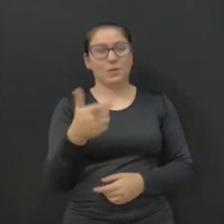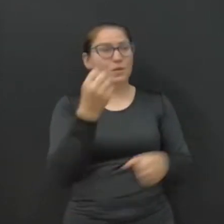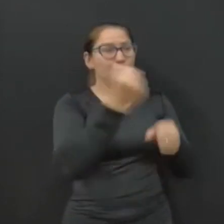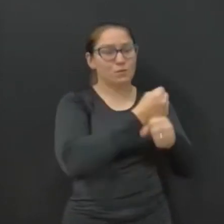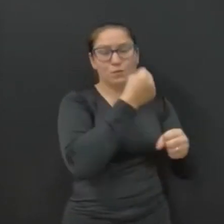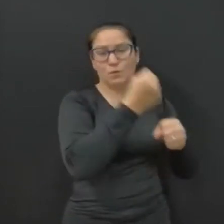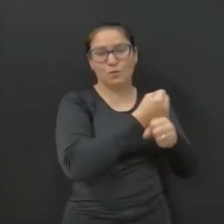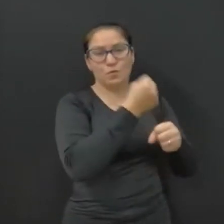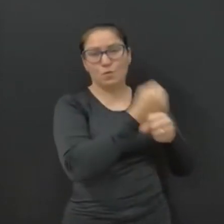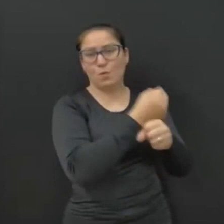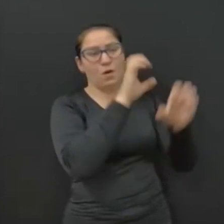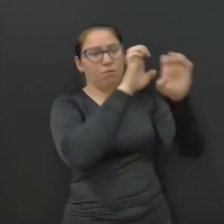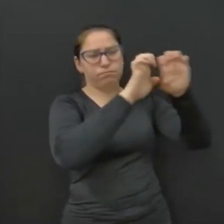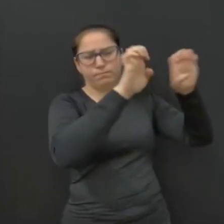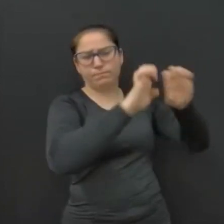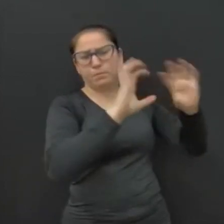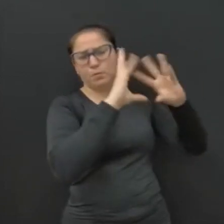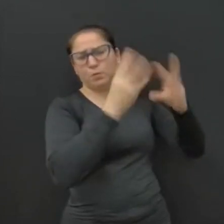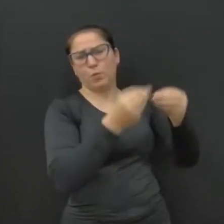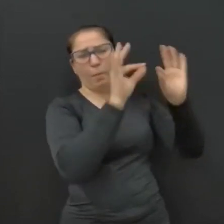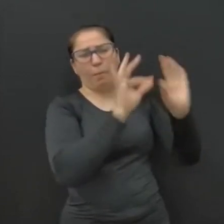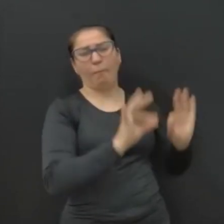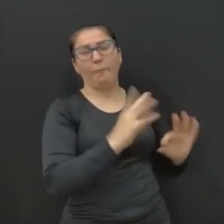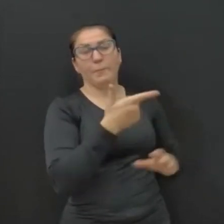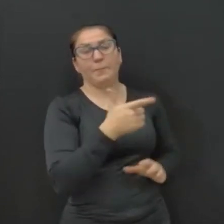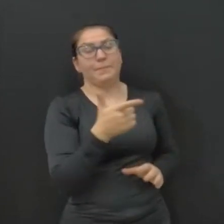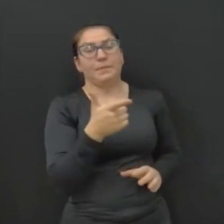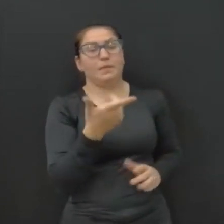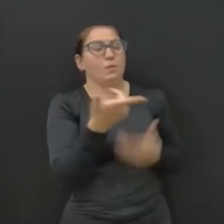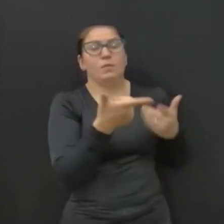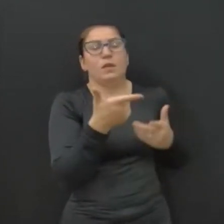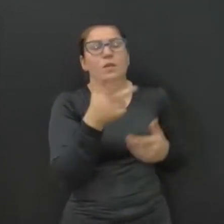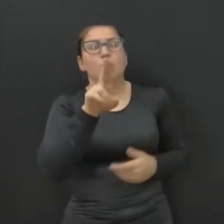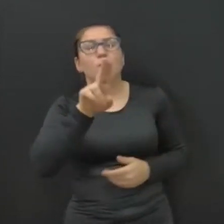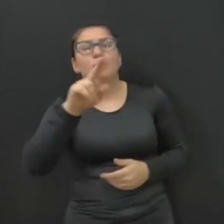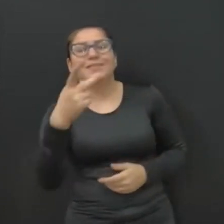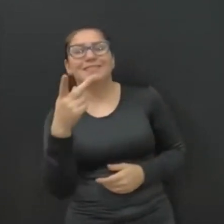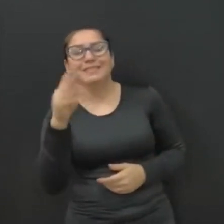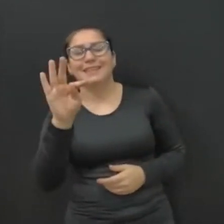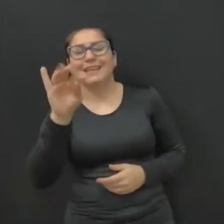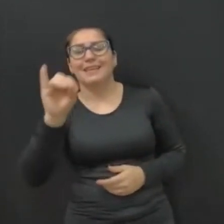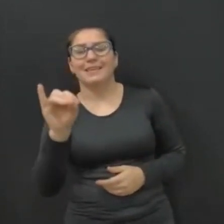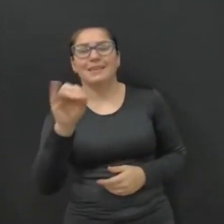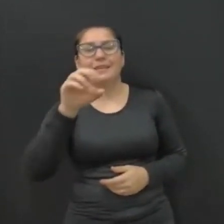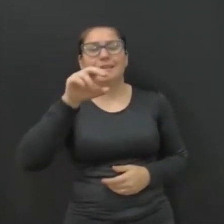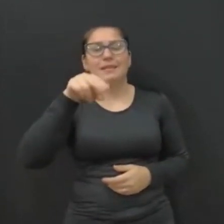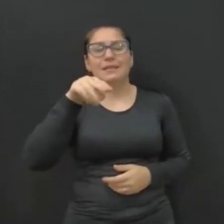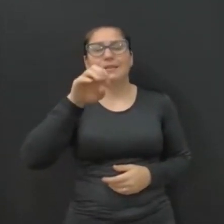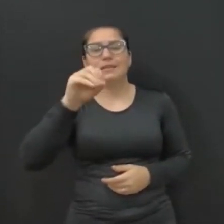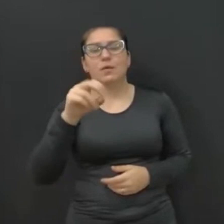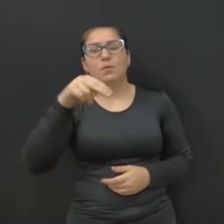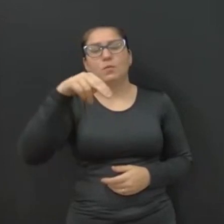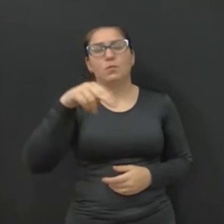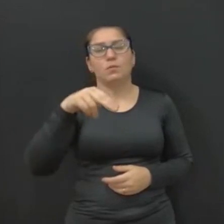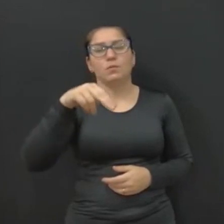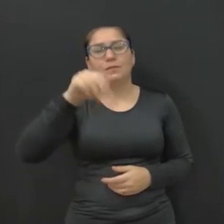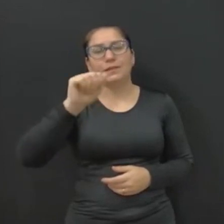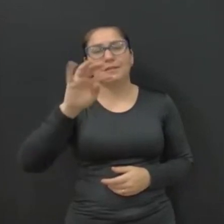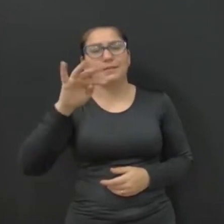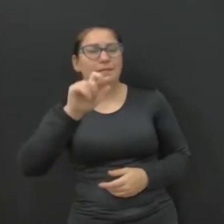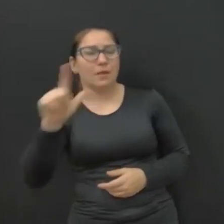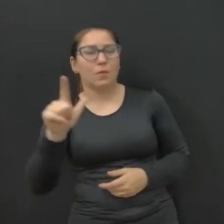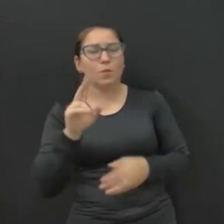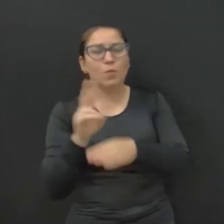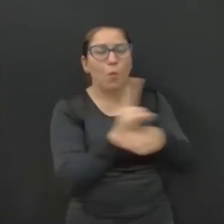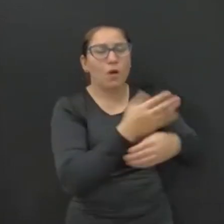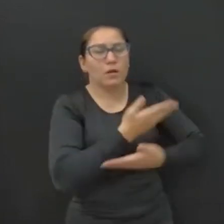estrutura que o Hospital Bom Jesus tem hoje em Toledo, não tem uma UTI não-natal, não cumpre todos os requisitos necessários para ser o hospital referência